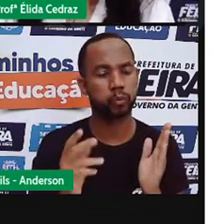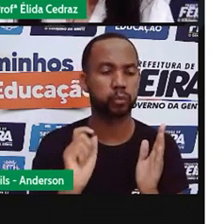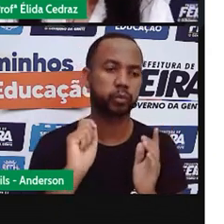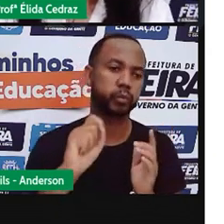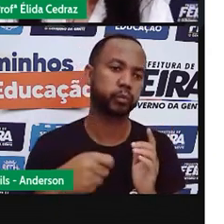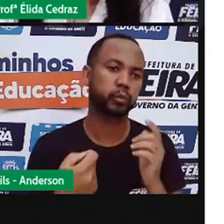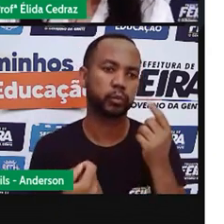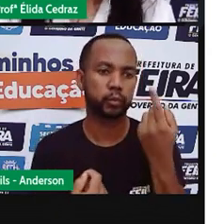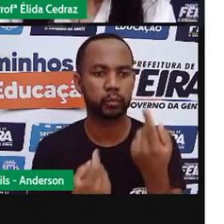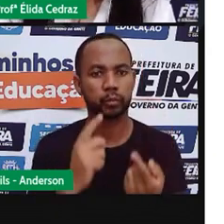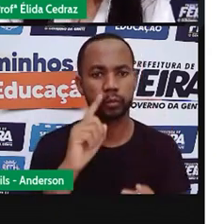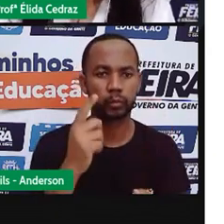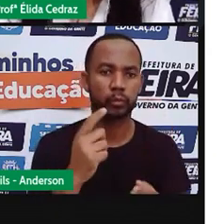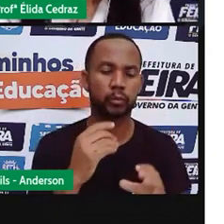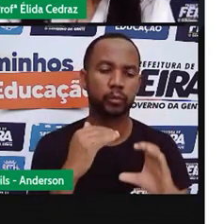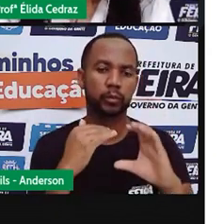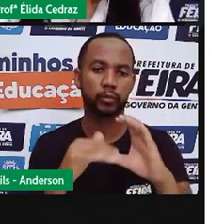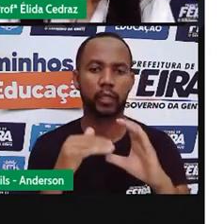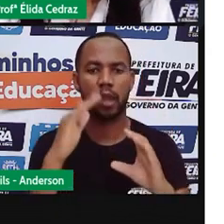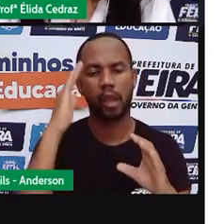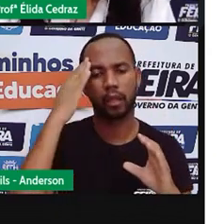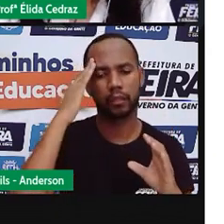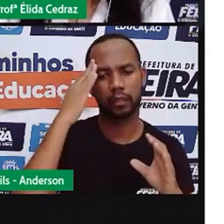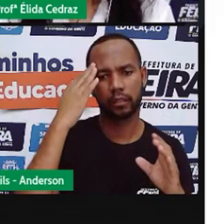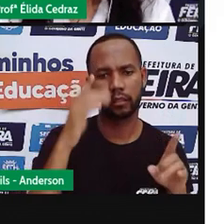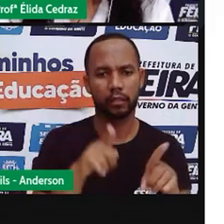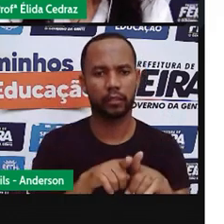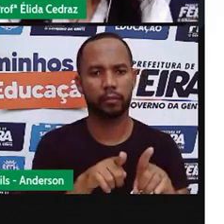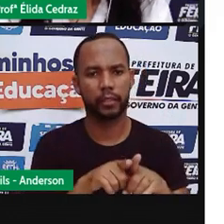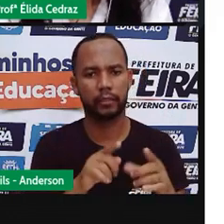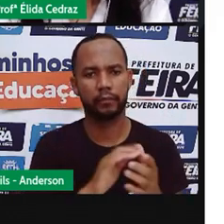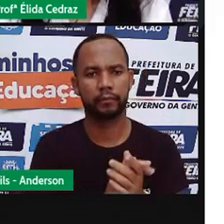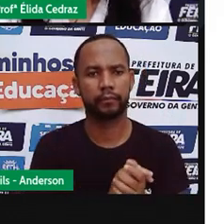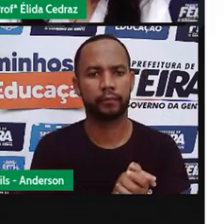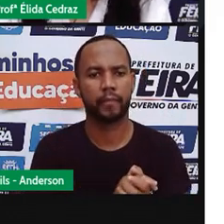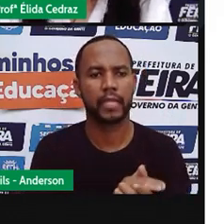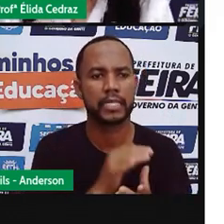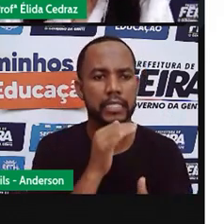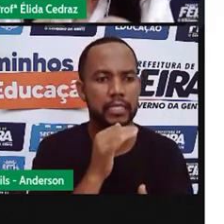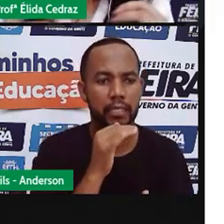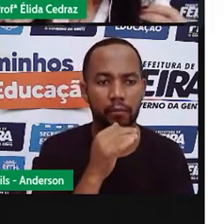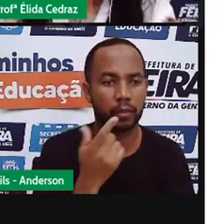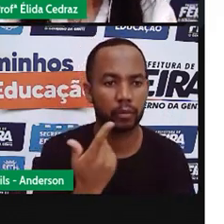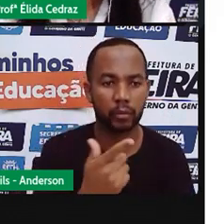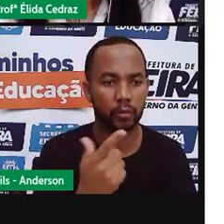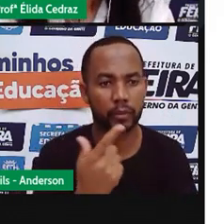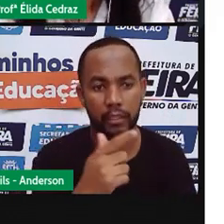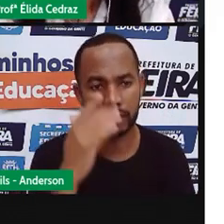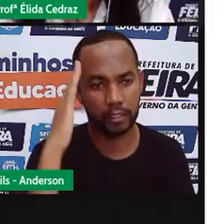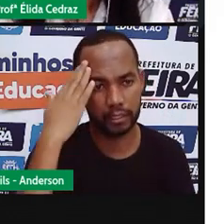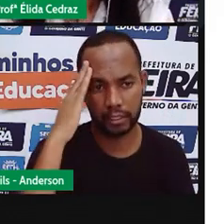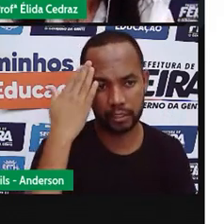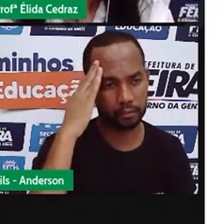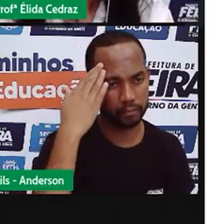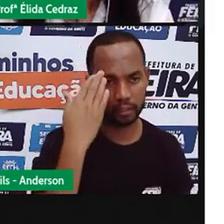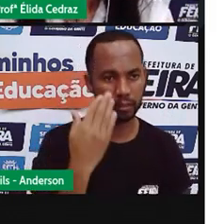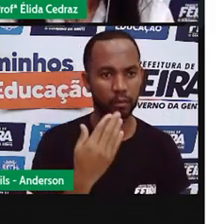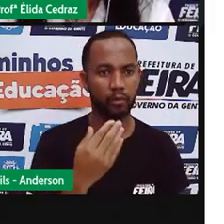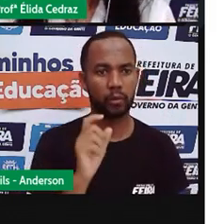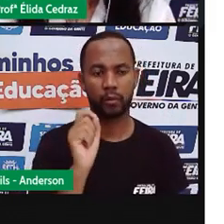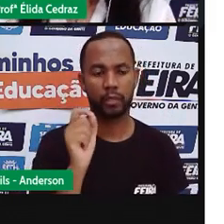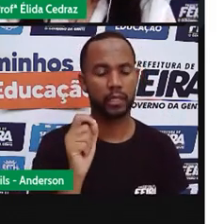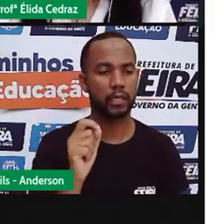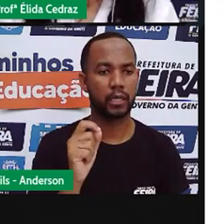recebe essa mensagem precisa entender. Quando não há um entendimento, é porque não houve uma comunicação.